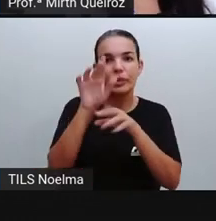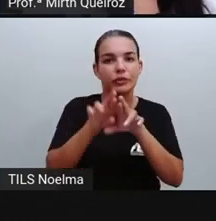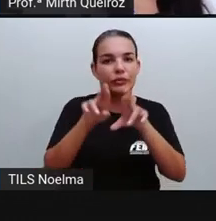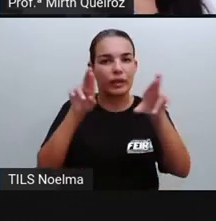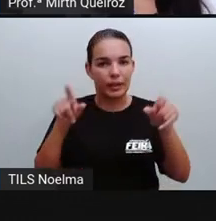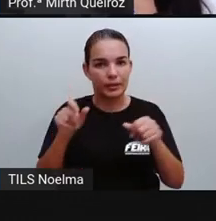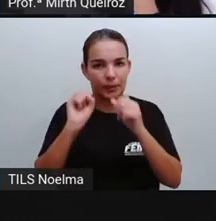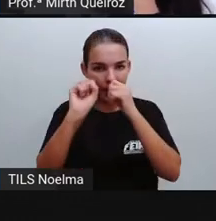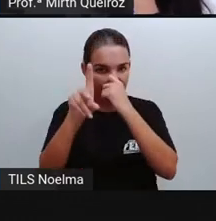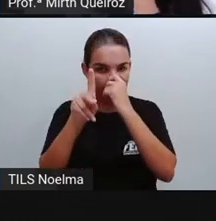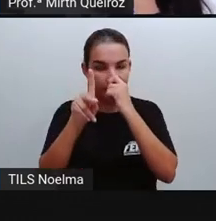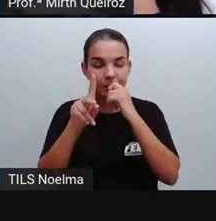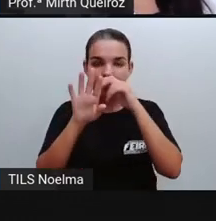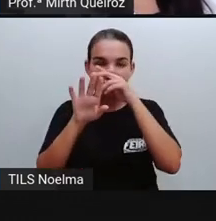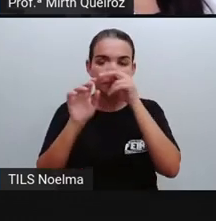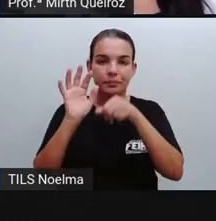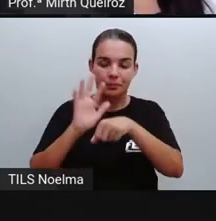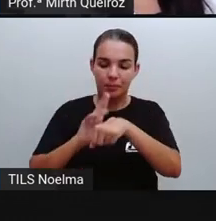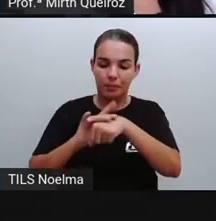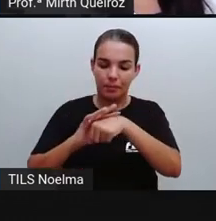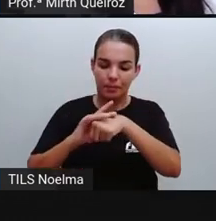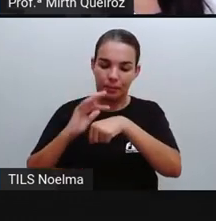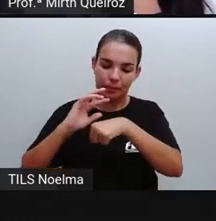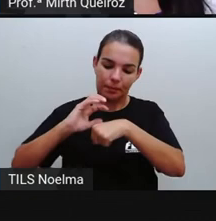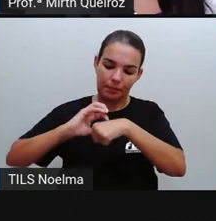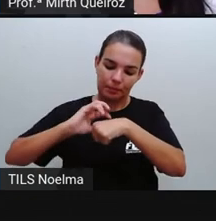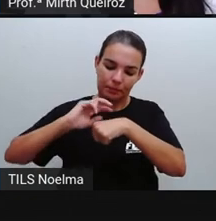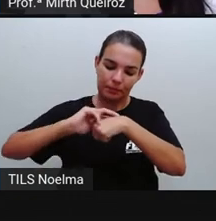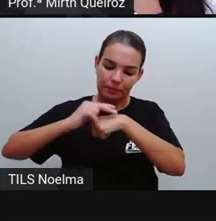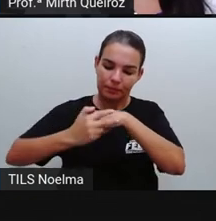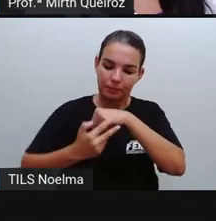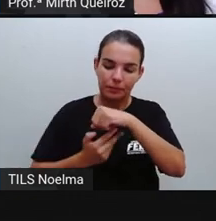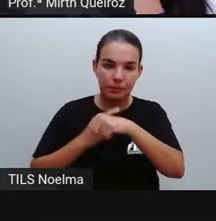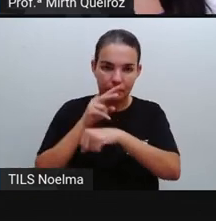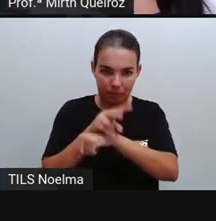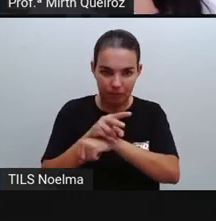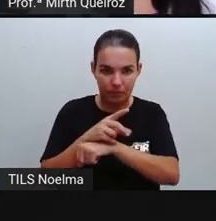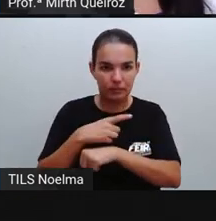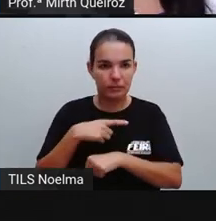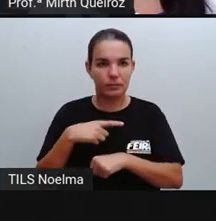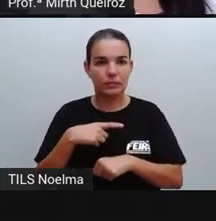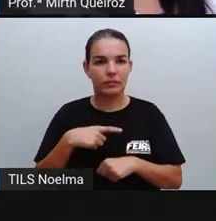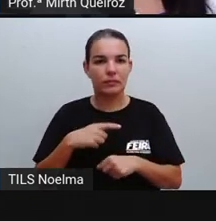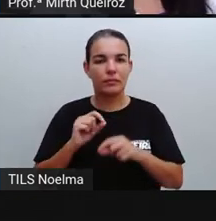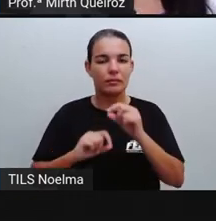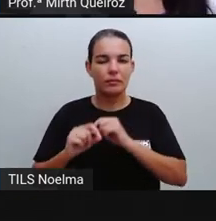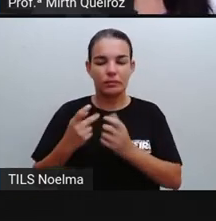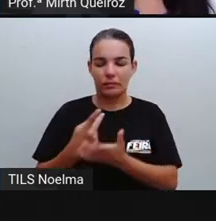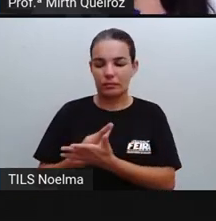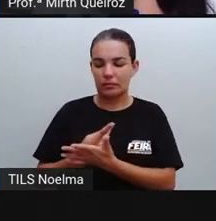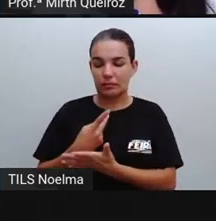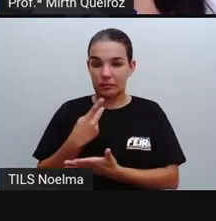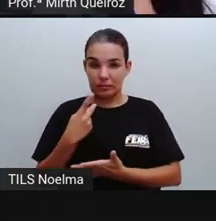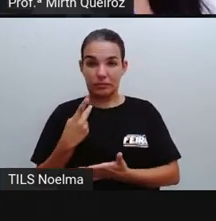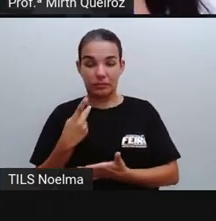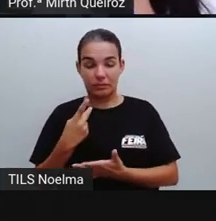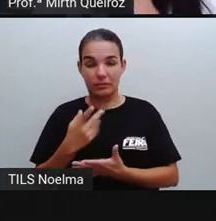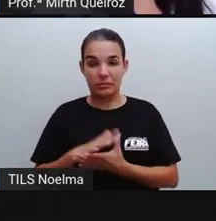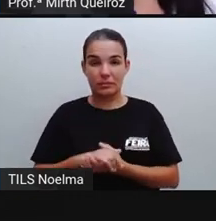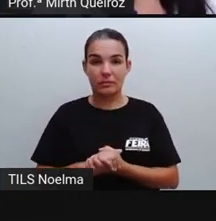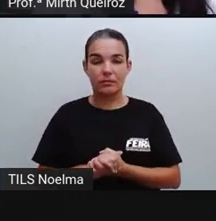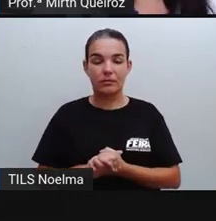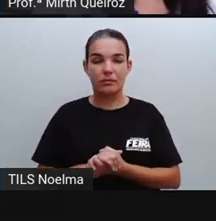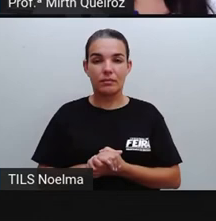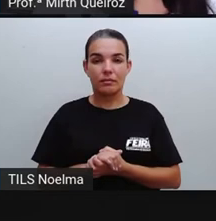A dengue é uma manifestação, as manifestações clínicas que se